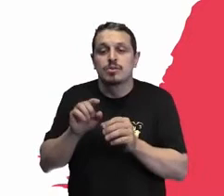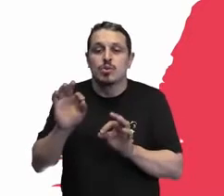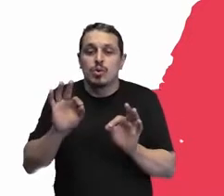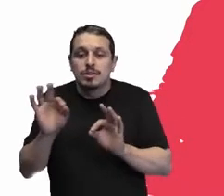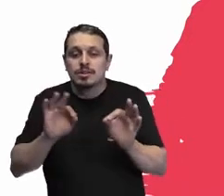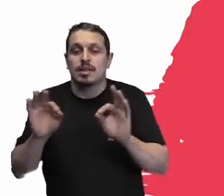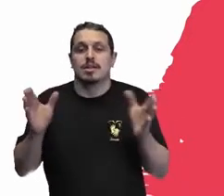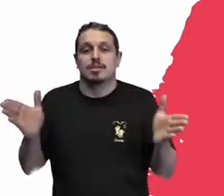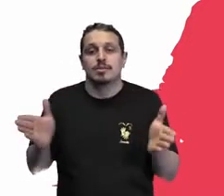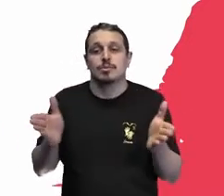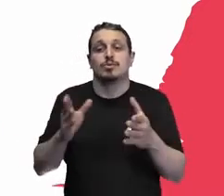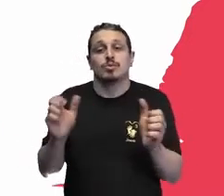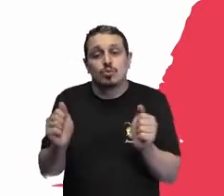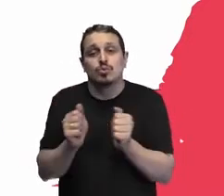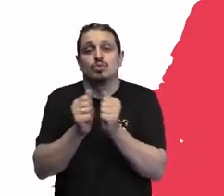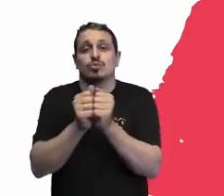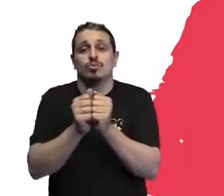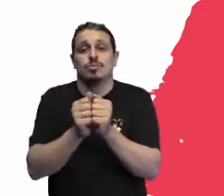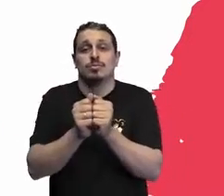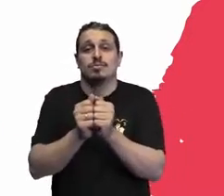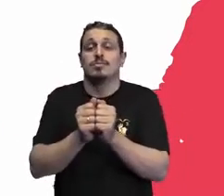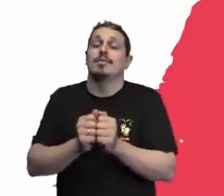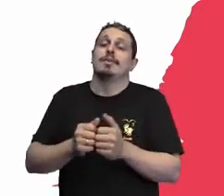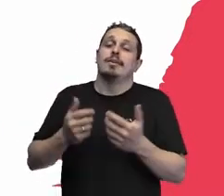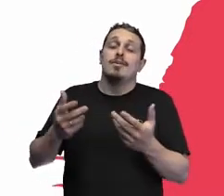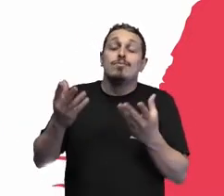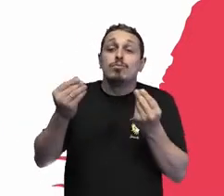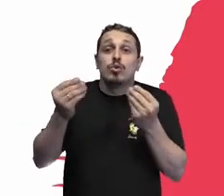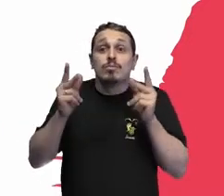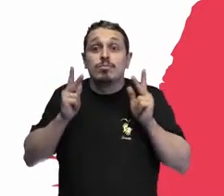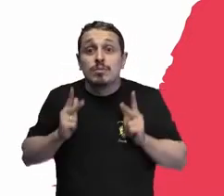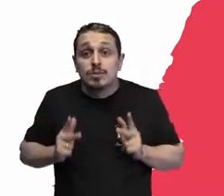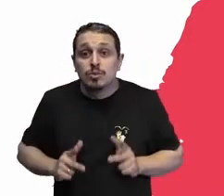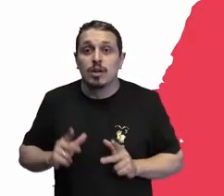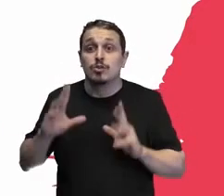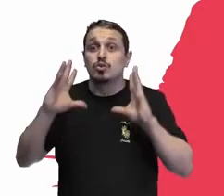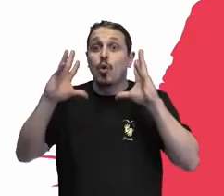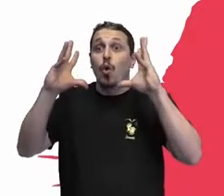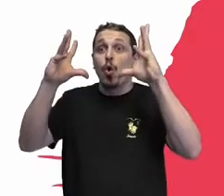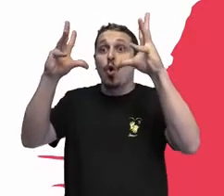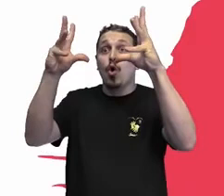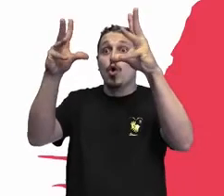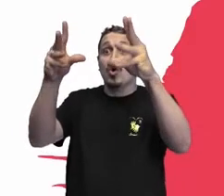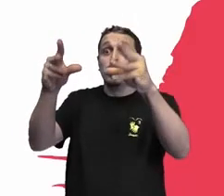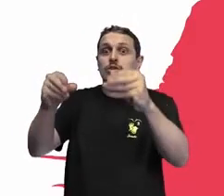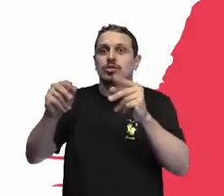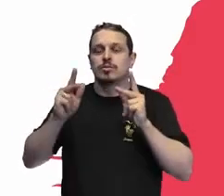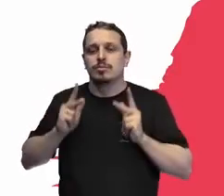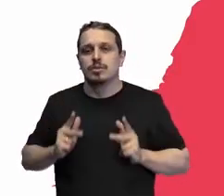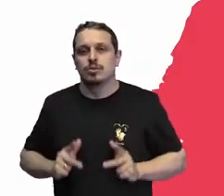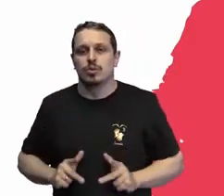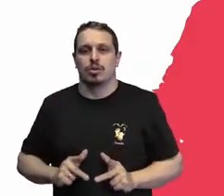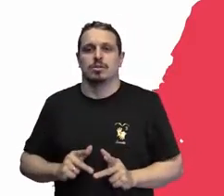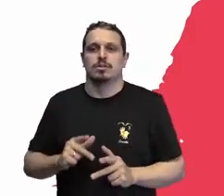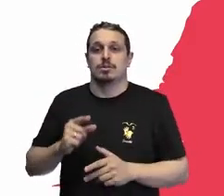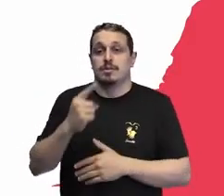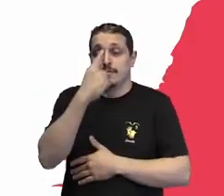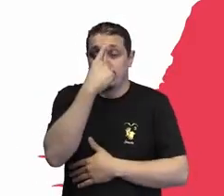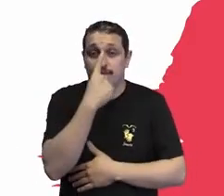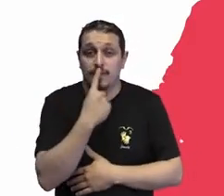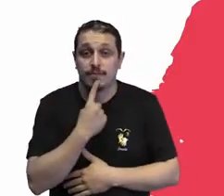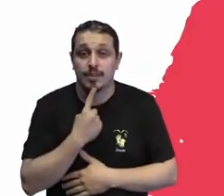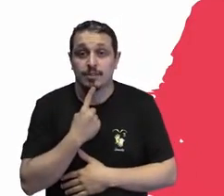brasileira que somos milhões de pessoas. Então, todo o processo começa com essa avaliação do perfil, é uma metodologia